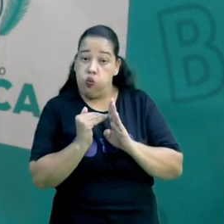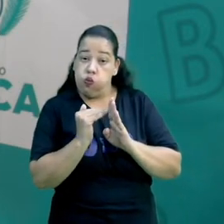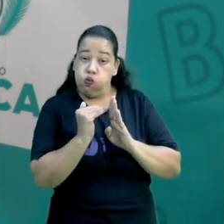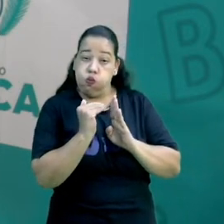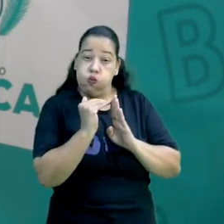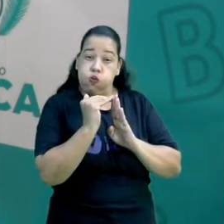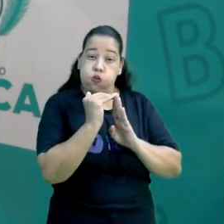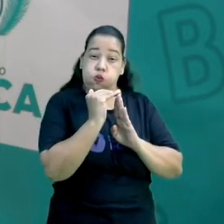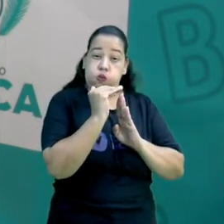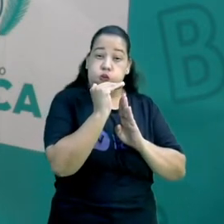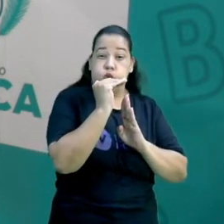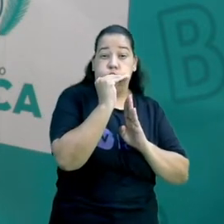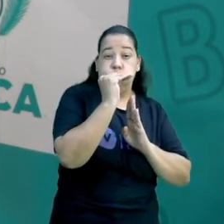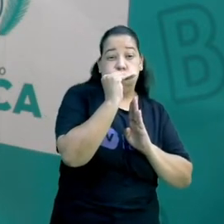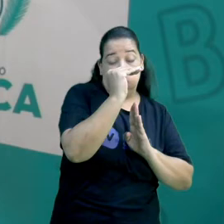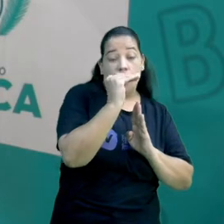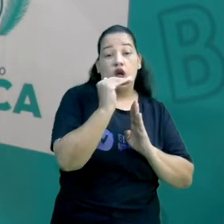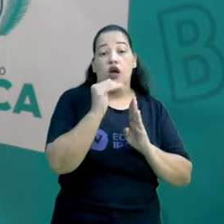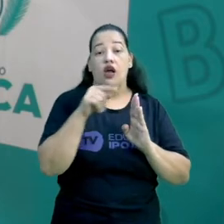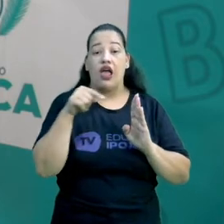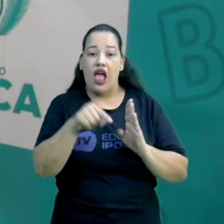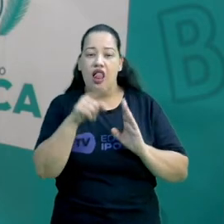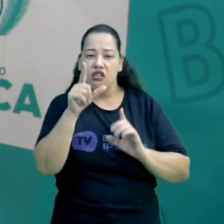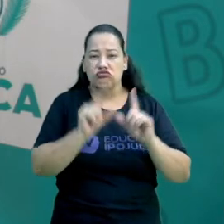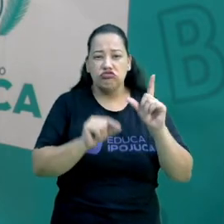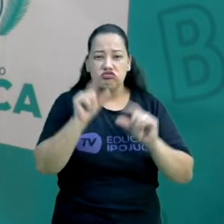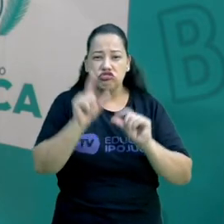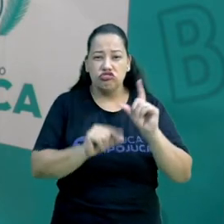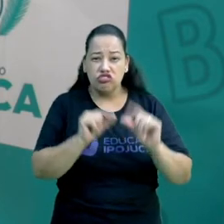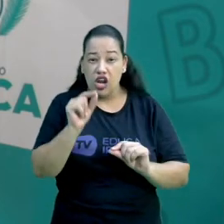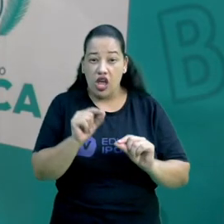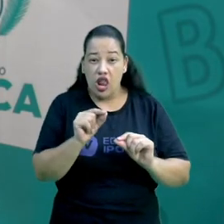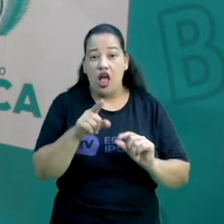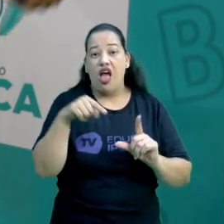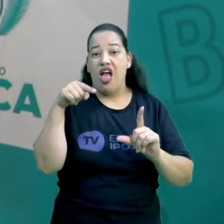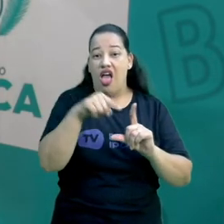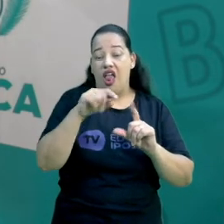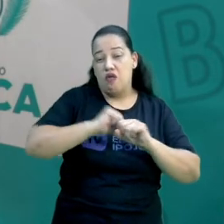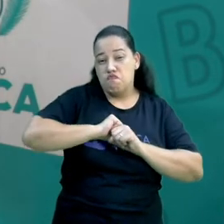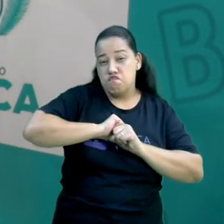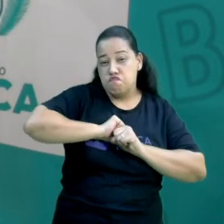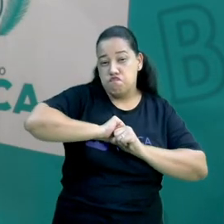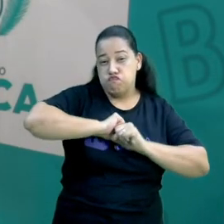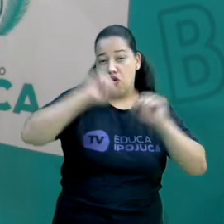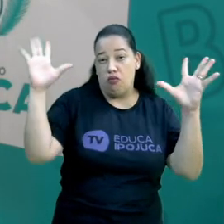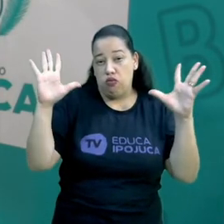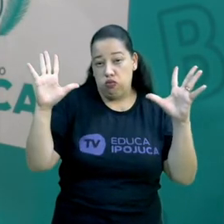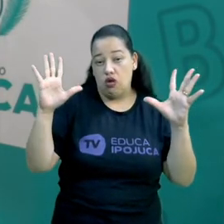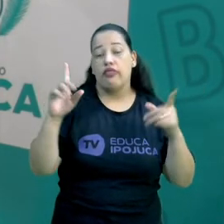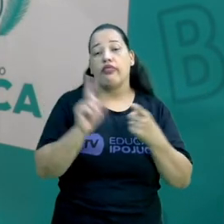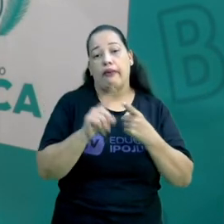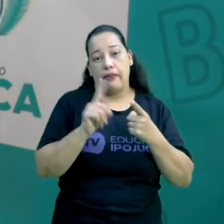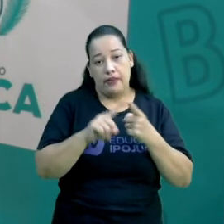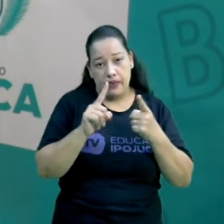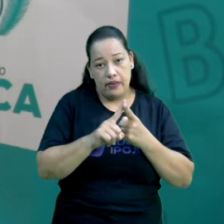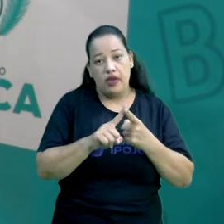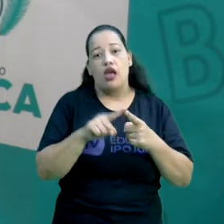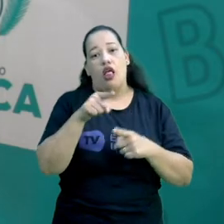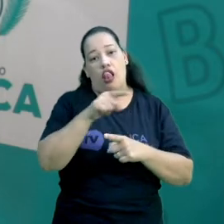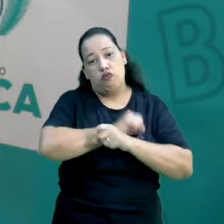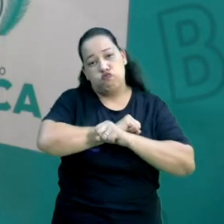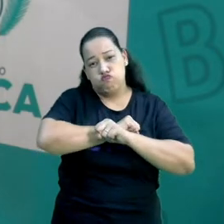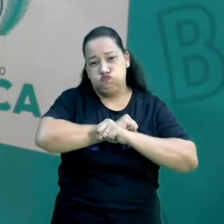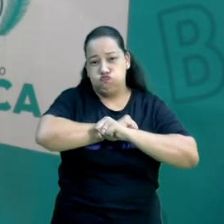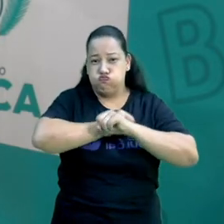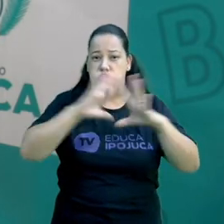aumentasse tanto, né, que ela vai explodir também. Já é no finalzinho